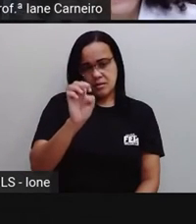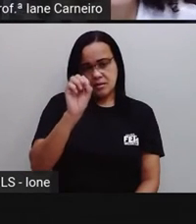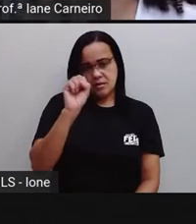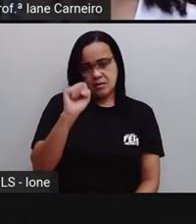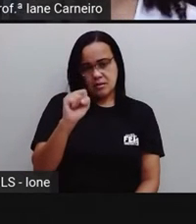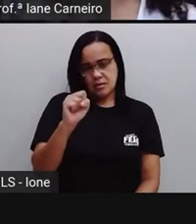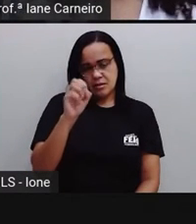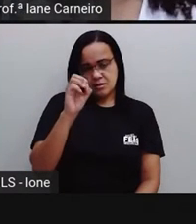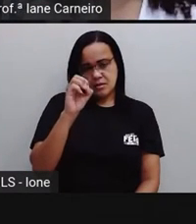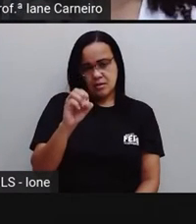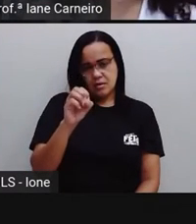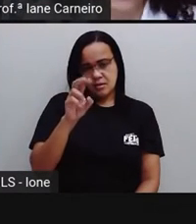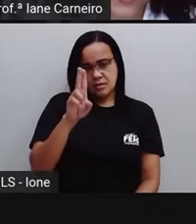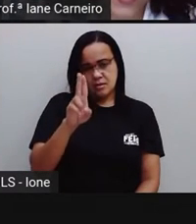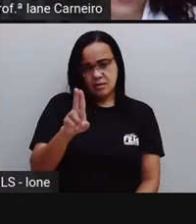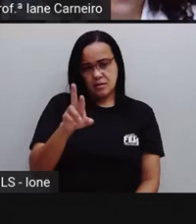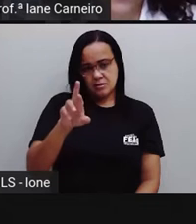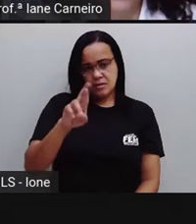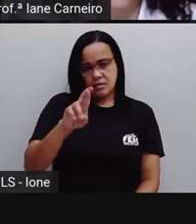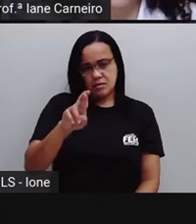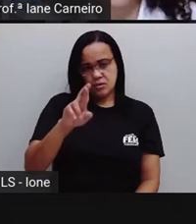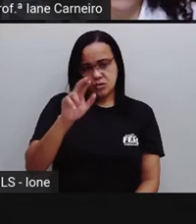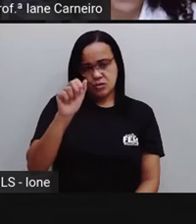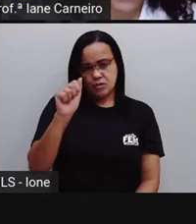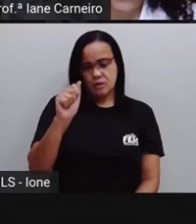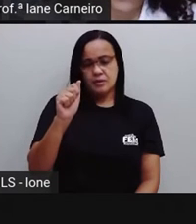de vocês aí se dá certo ou se dá errado. Olha só.